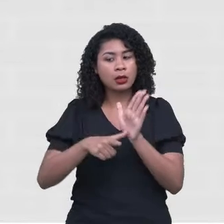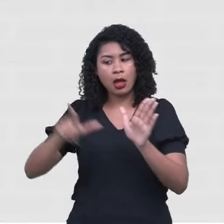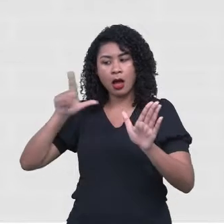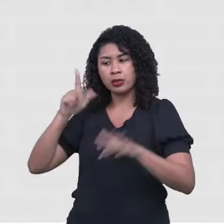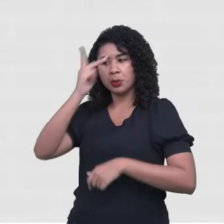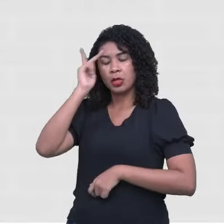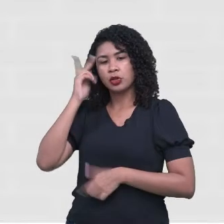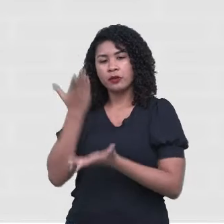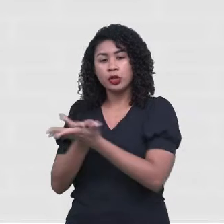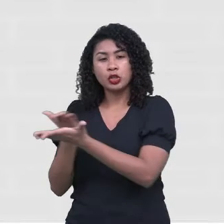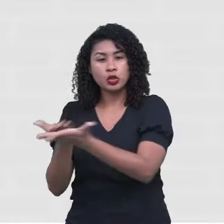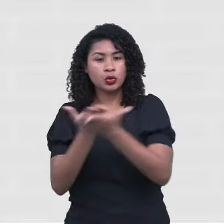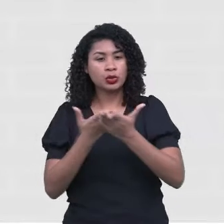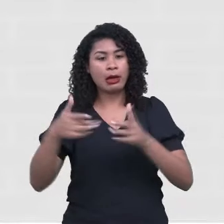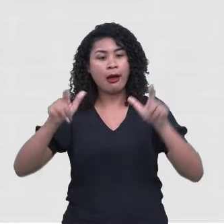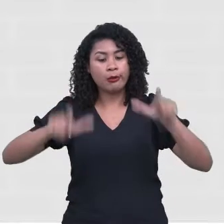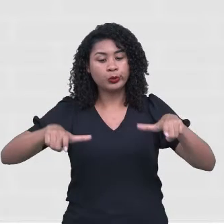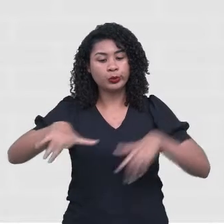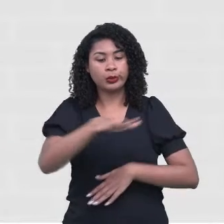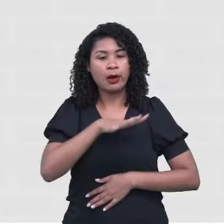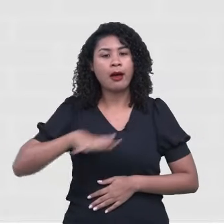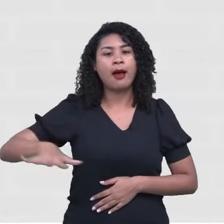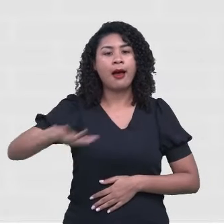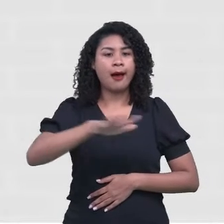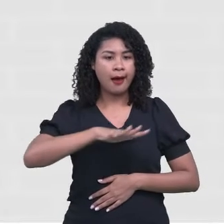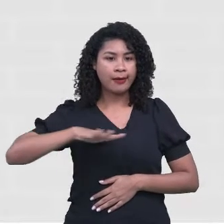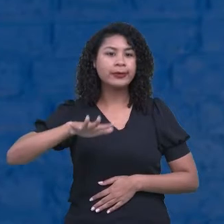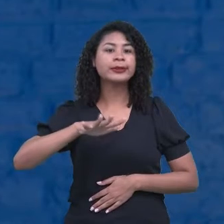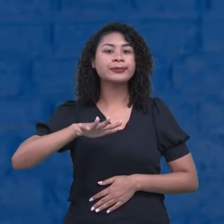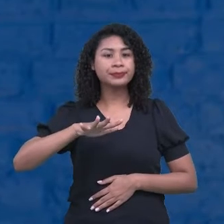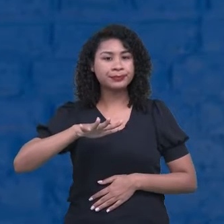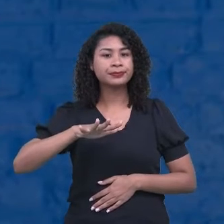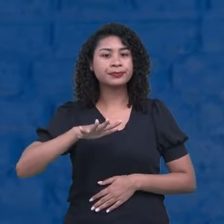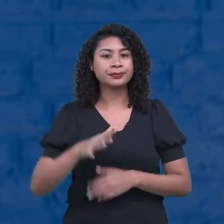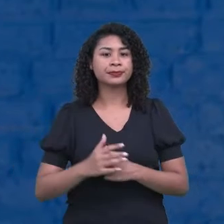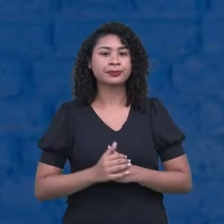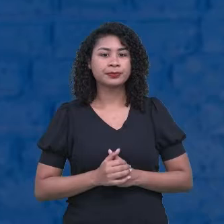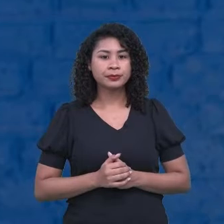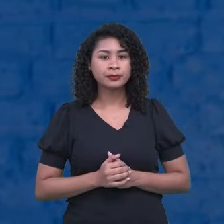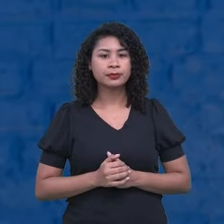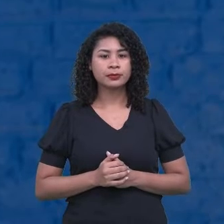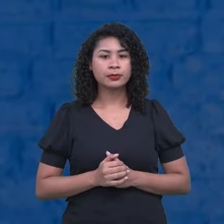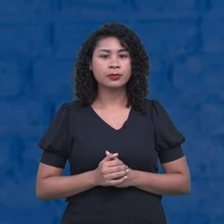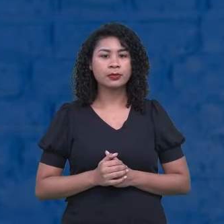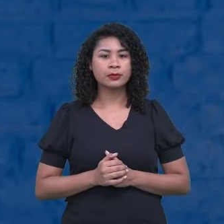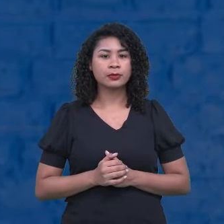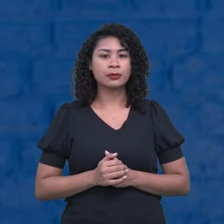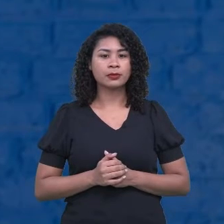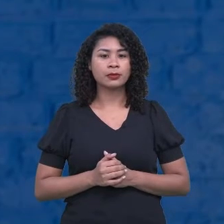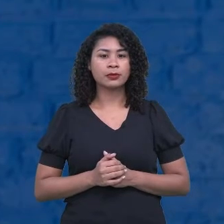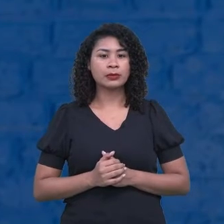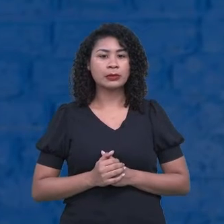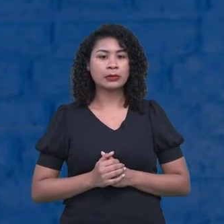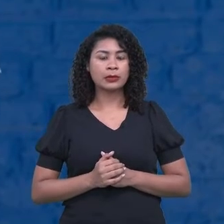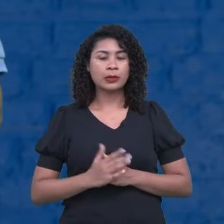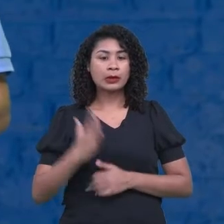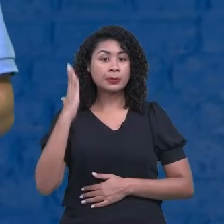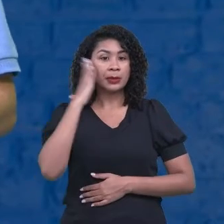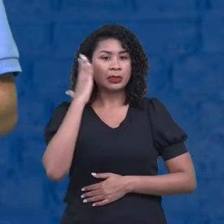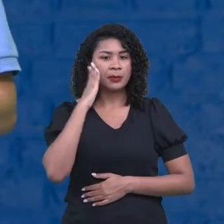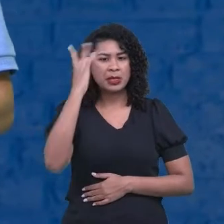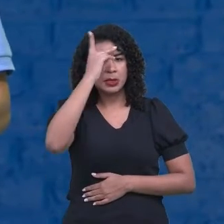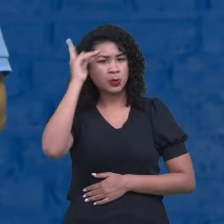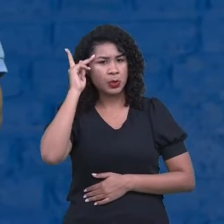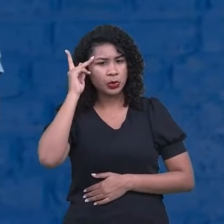ambiente, onde eles pretendem colocar a loja, inaugurar uma loja para ver se aquele público que mora naquelas